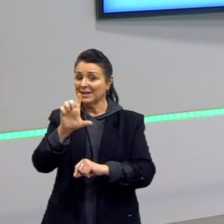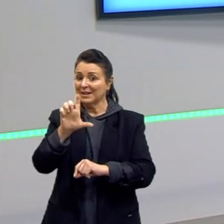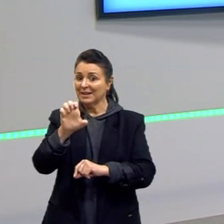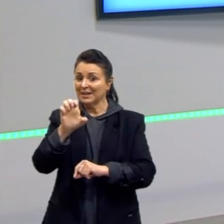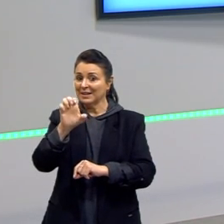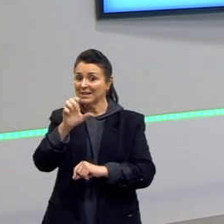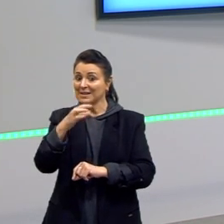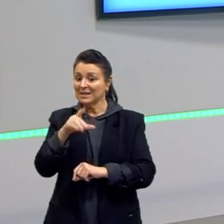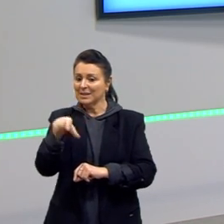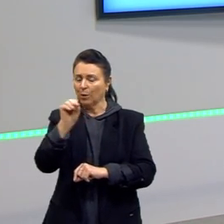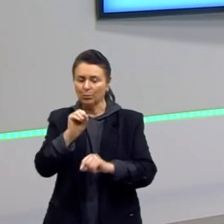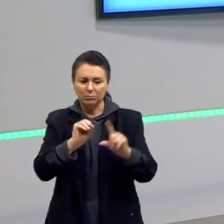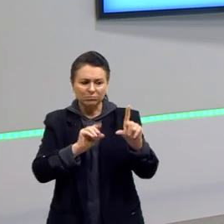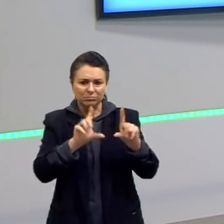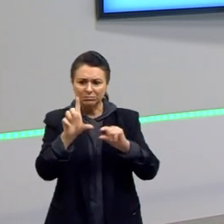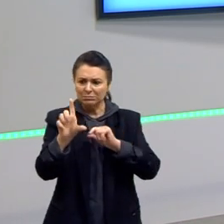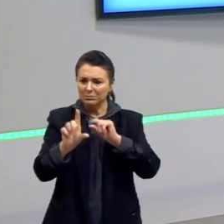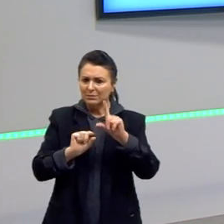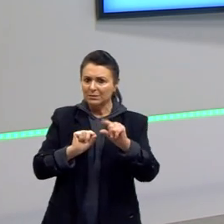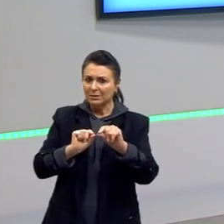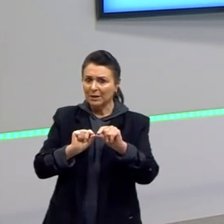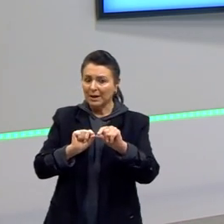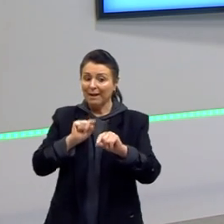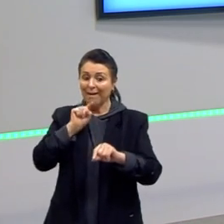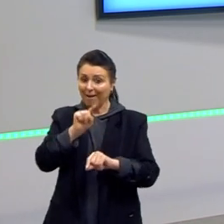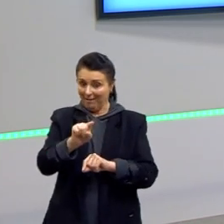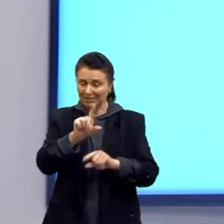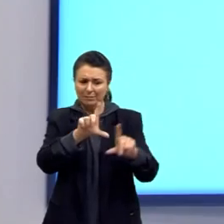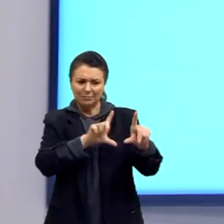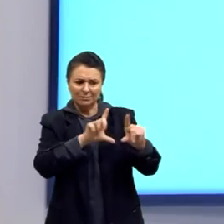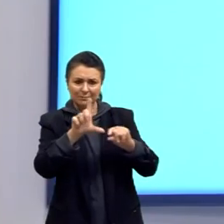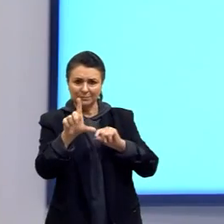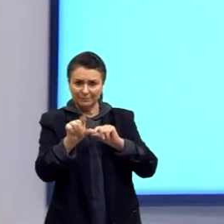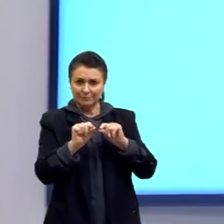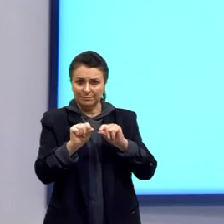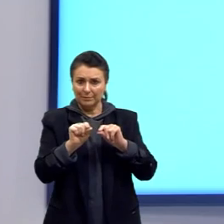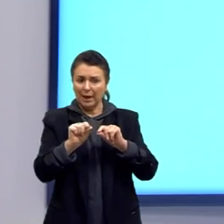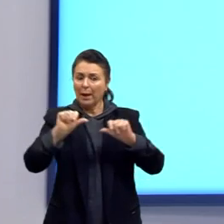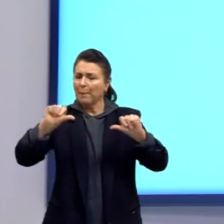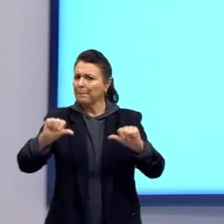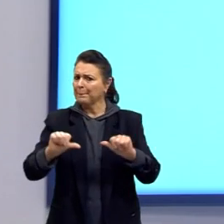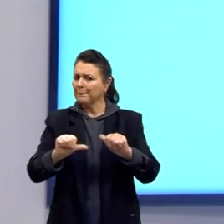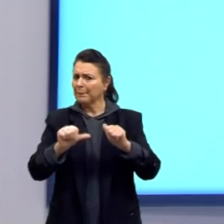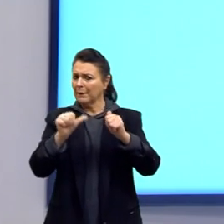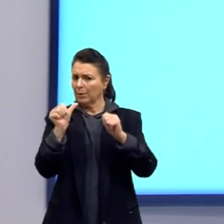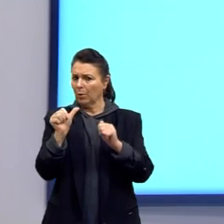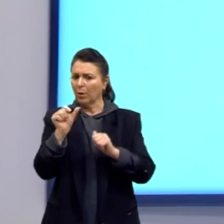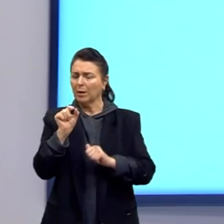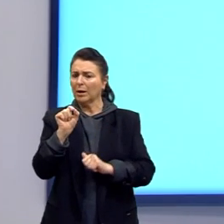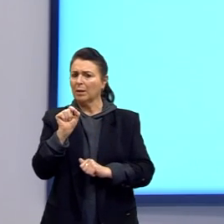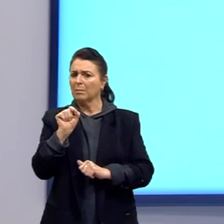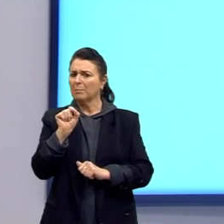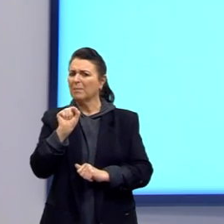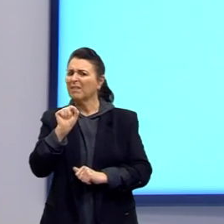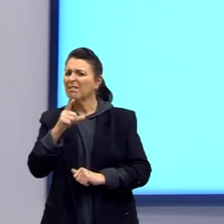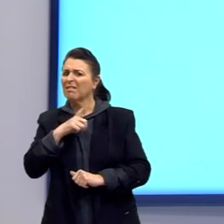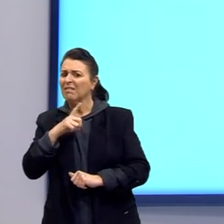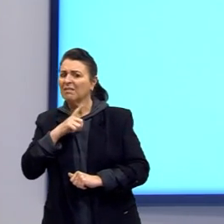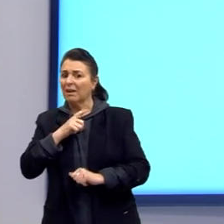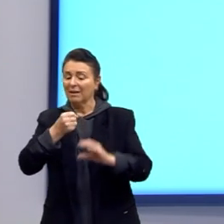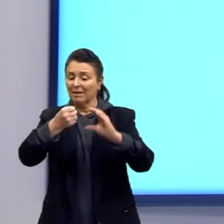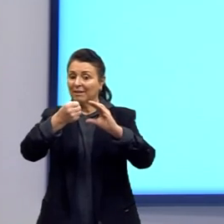Essa seleção, então, ela favorece os indivíduos portadores das